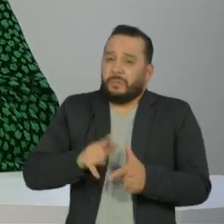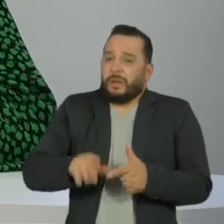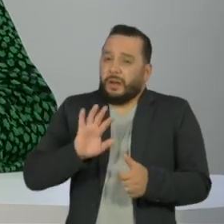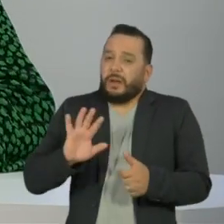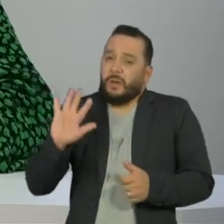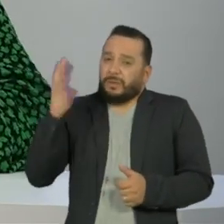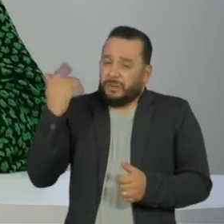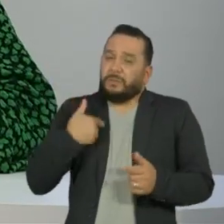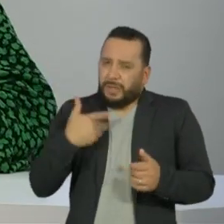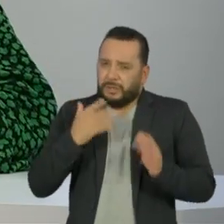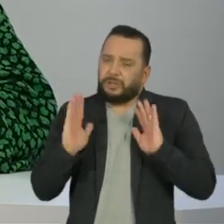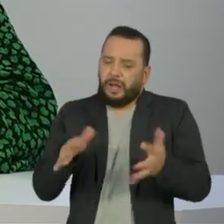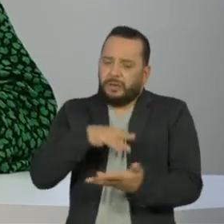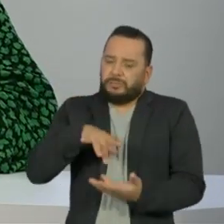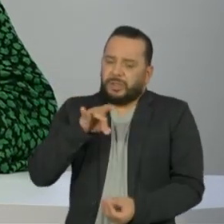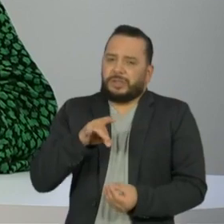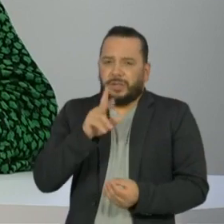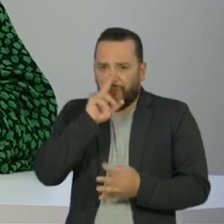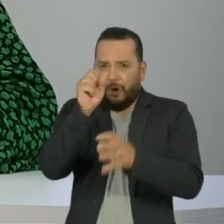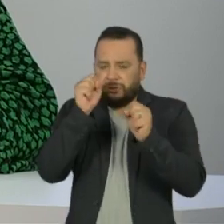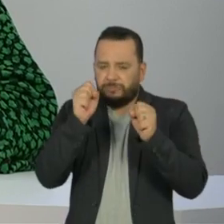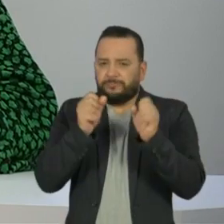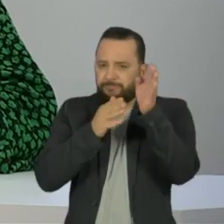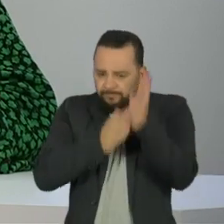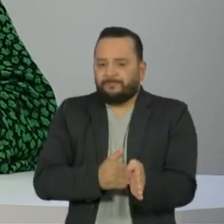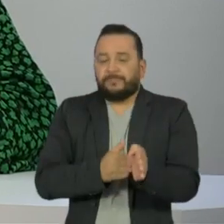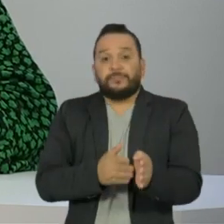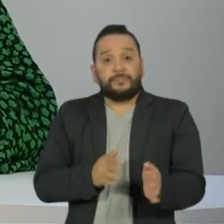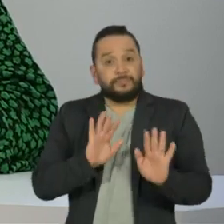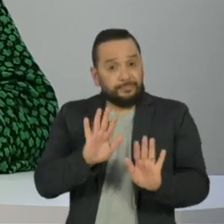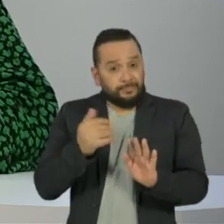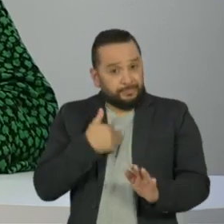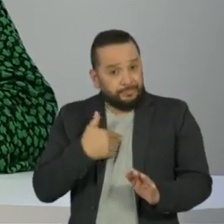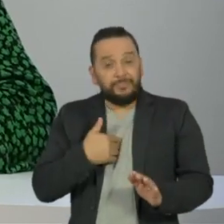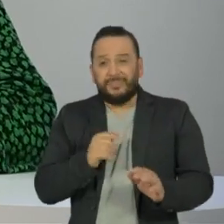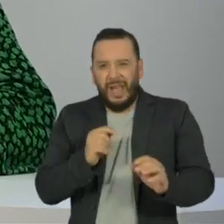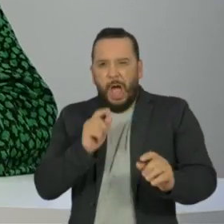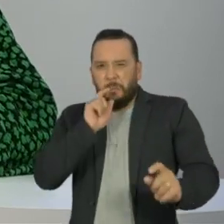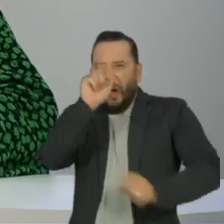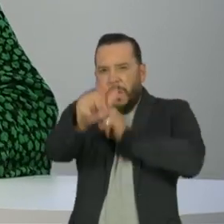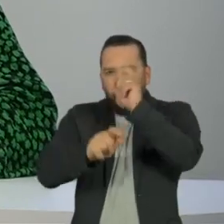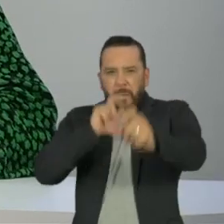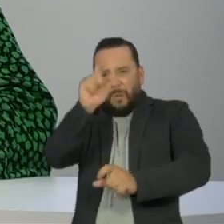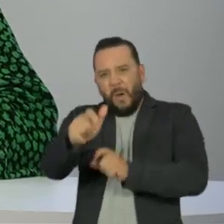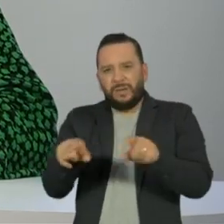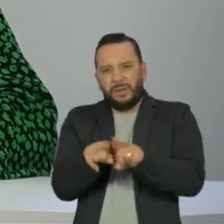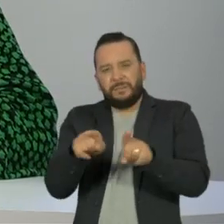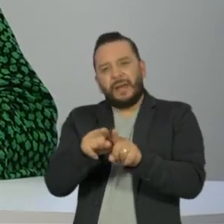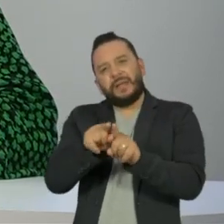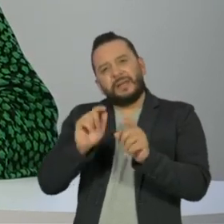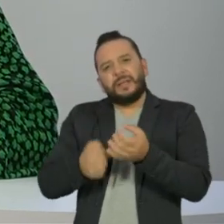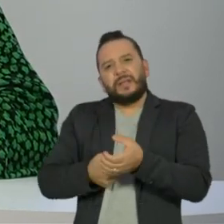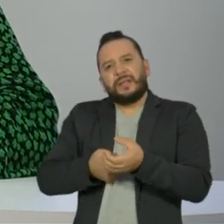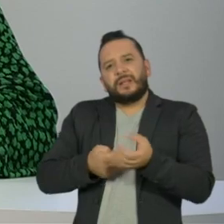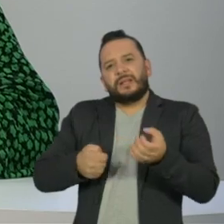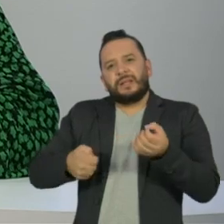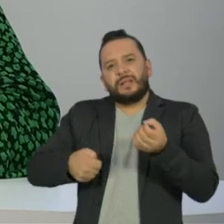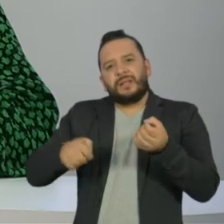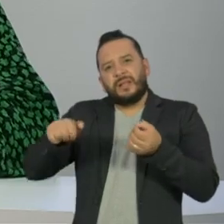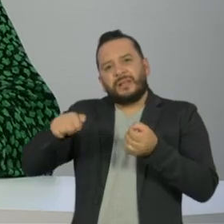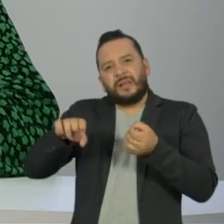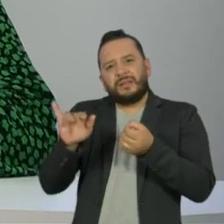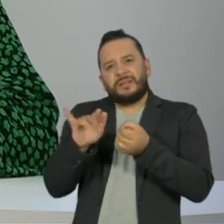Com esses ataques verbais e agora físicos também, o prédio do Supremo, marchas com referências a grupos